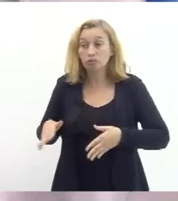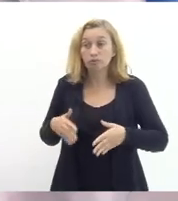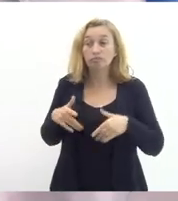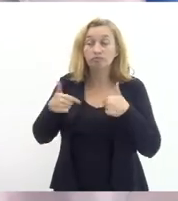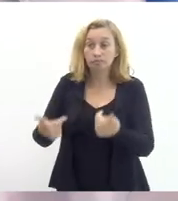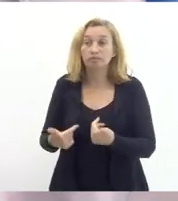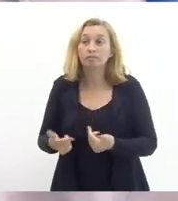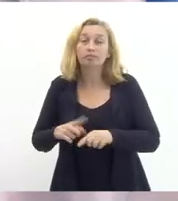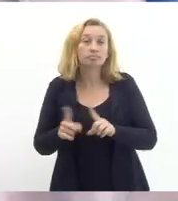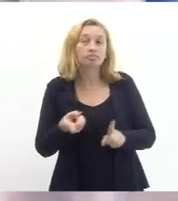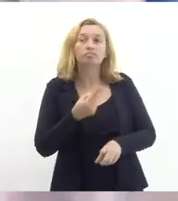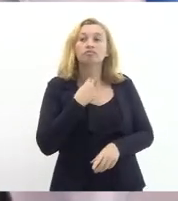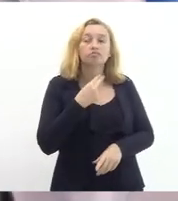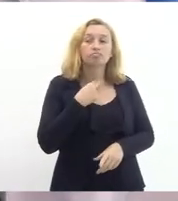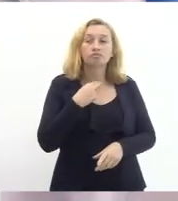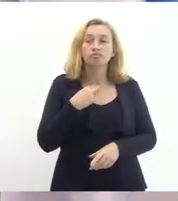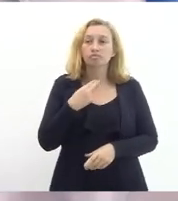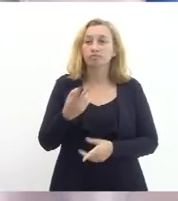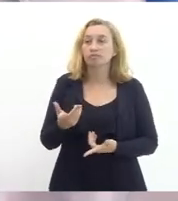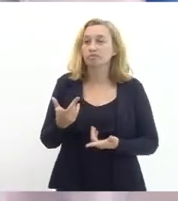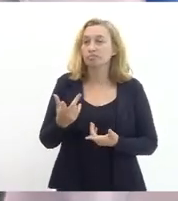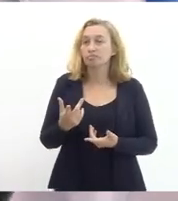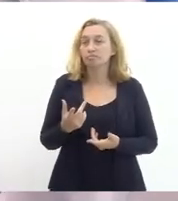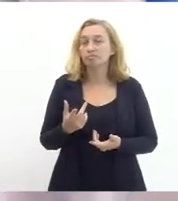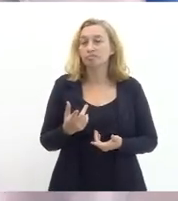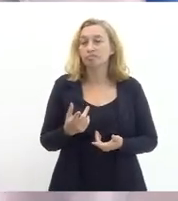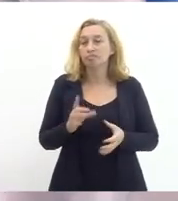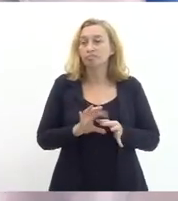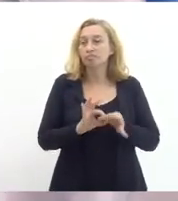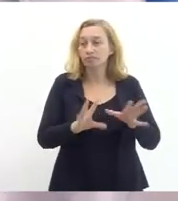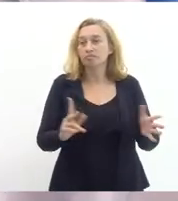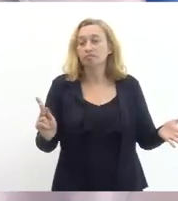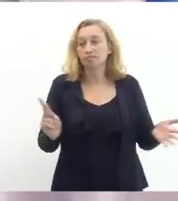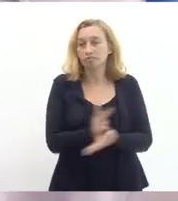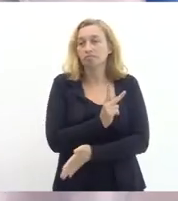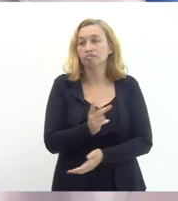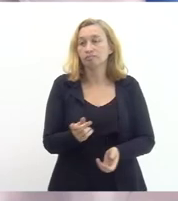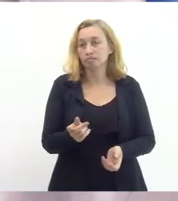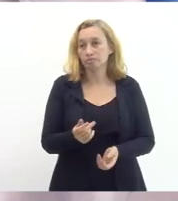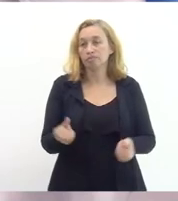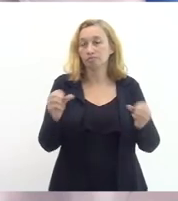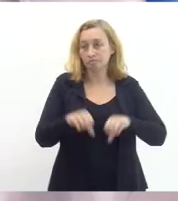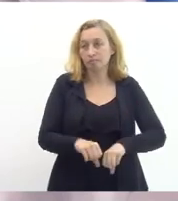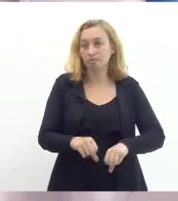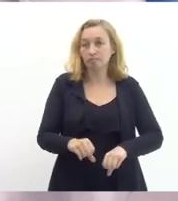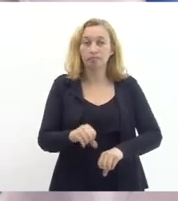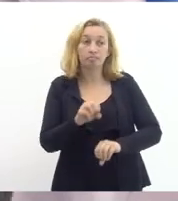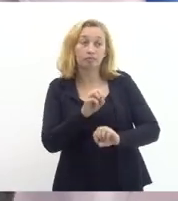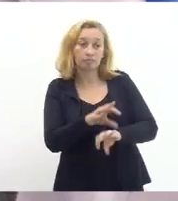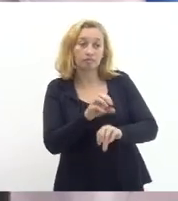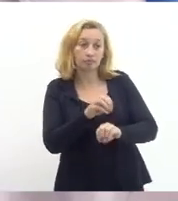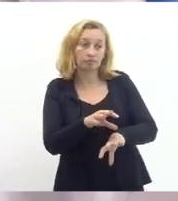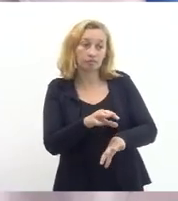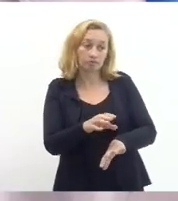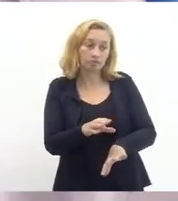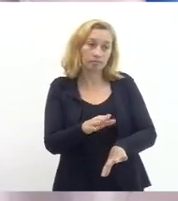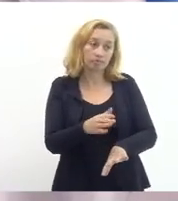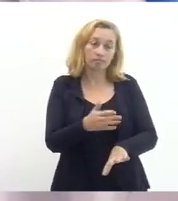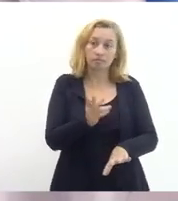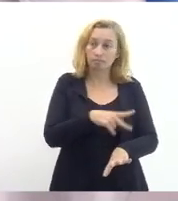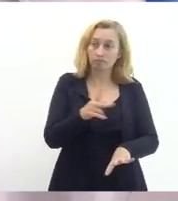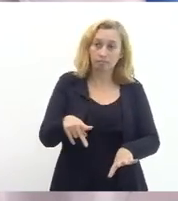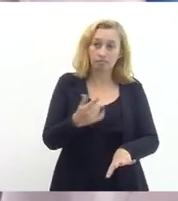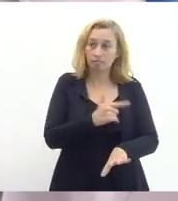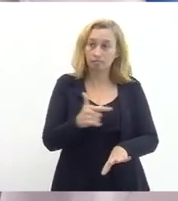que a gente não pode é naturalizar a barbárie que é a gente deixar nossas crianças adolescentes jovens e adultos sem ter